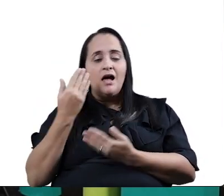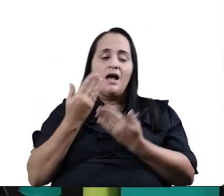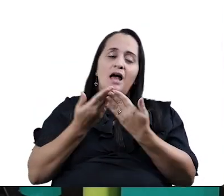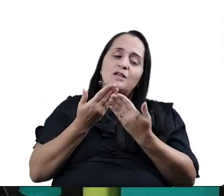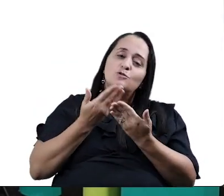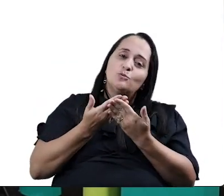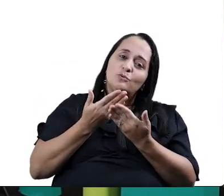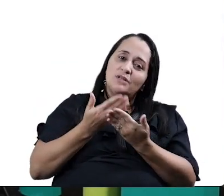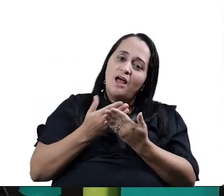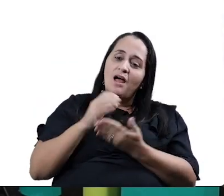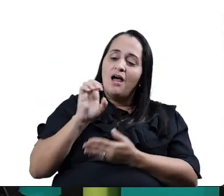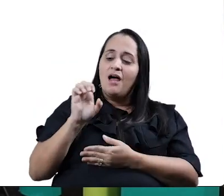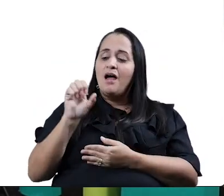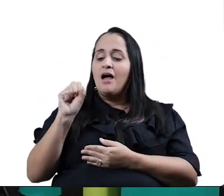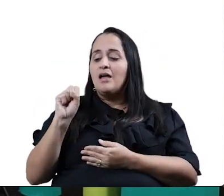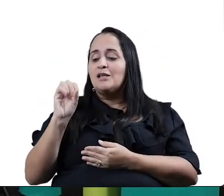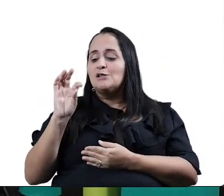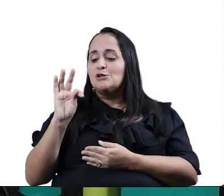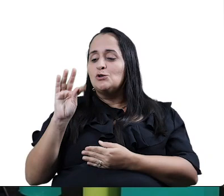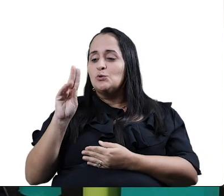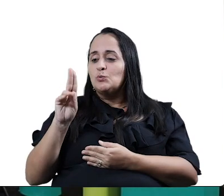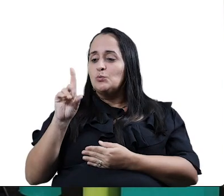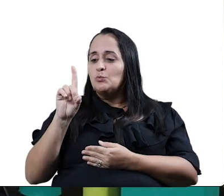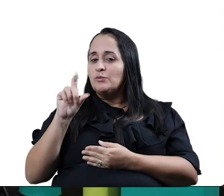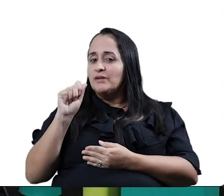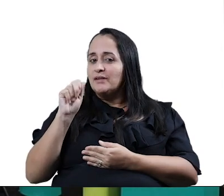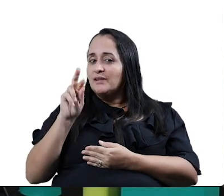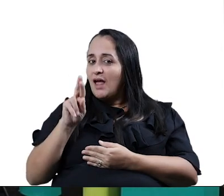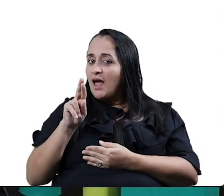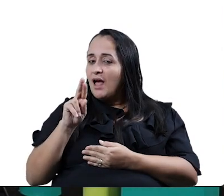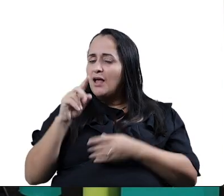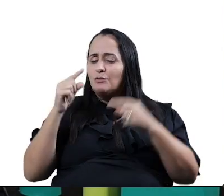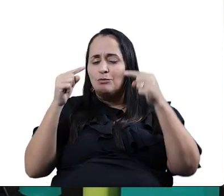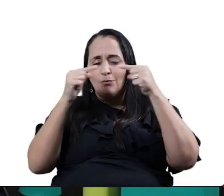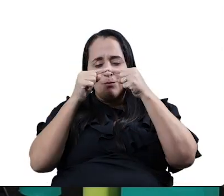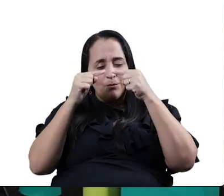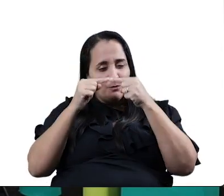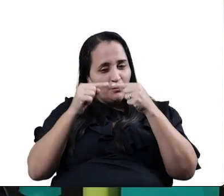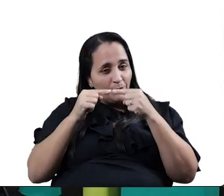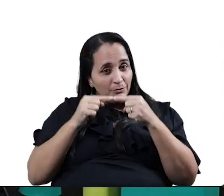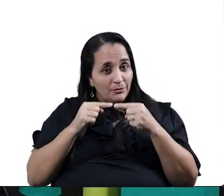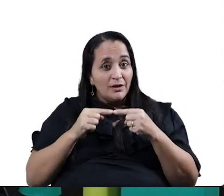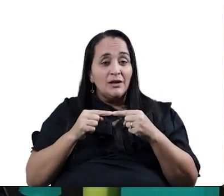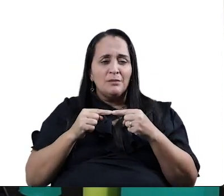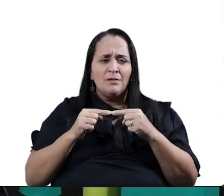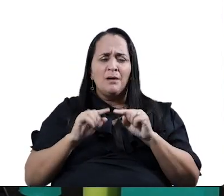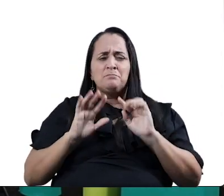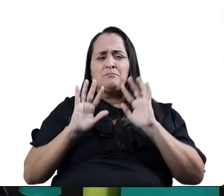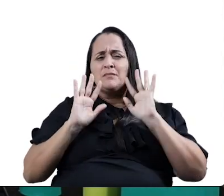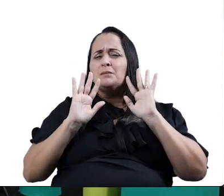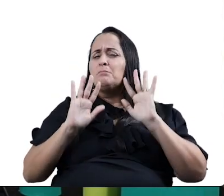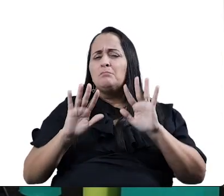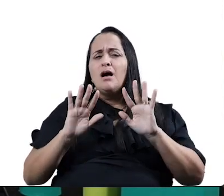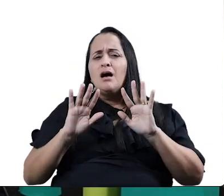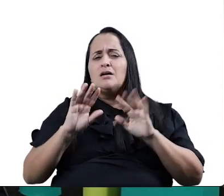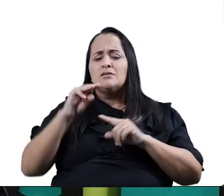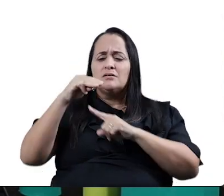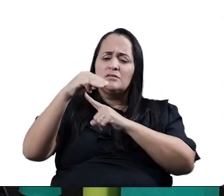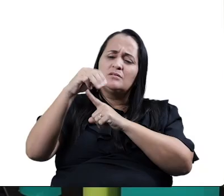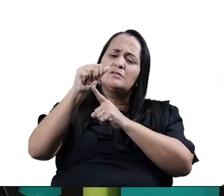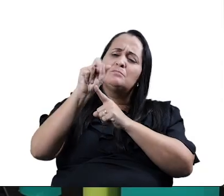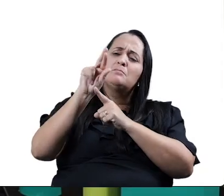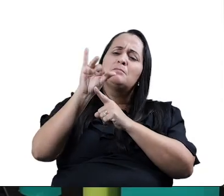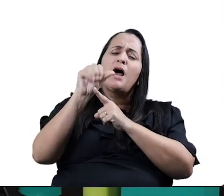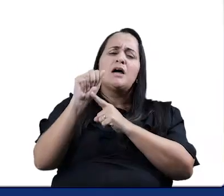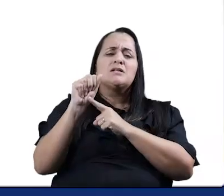isso rima com virar. E o que que poderia rimar com Maria? Vamos analisar